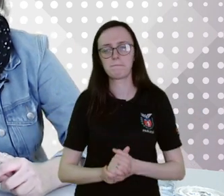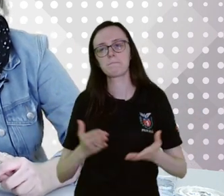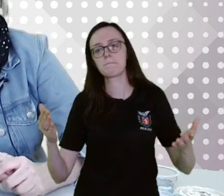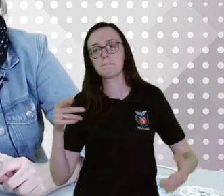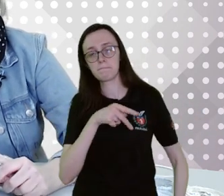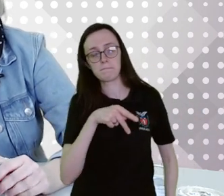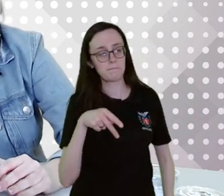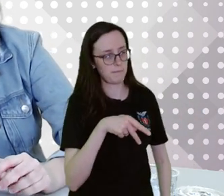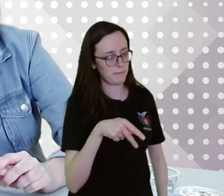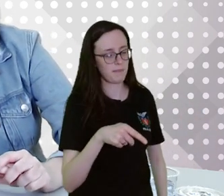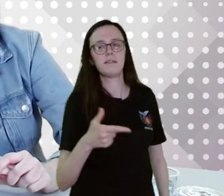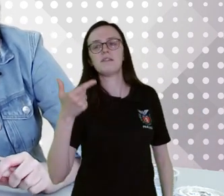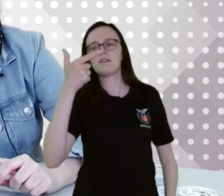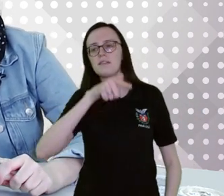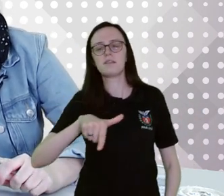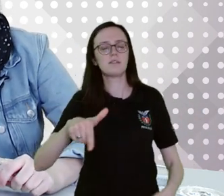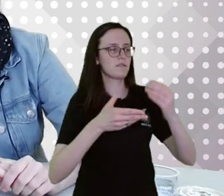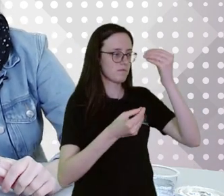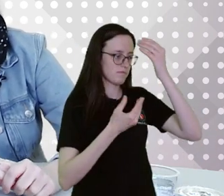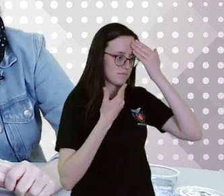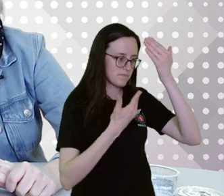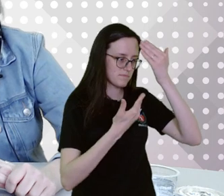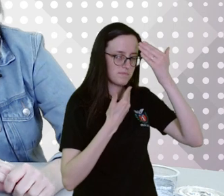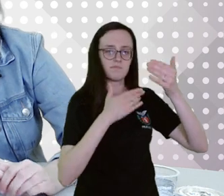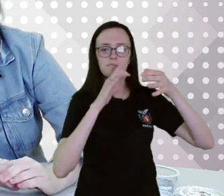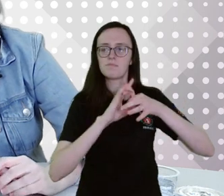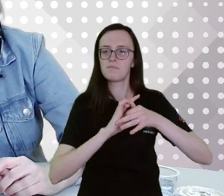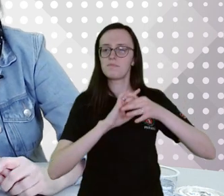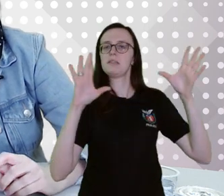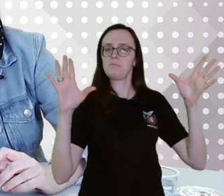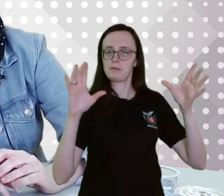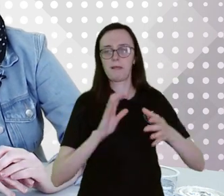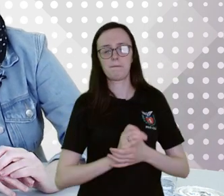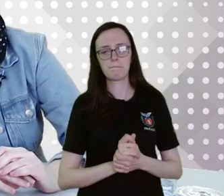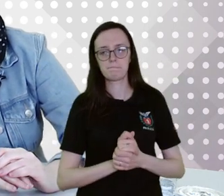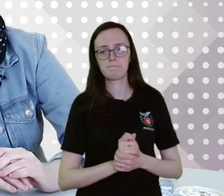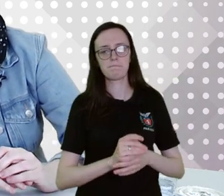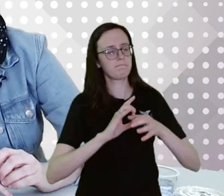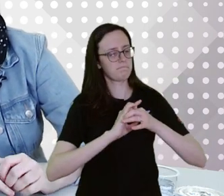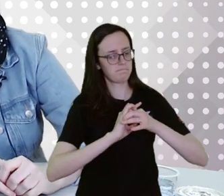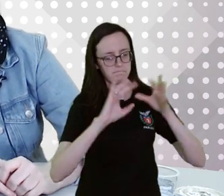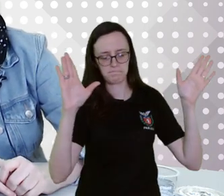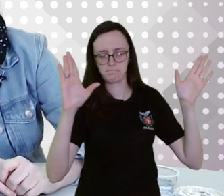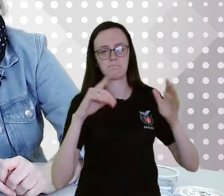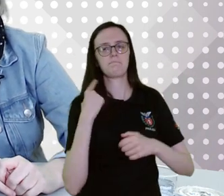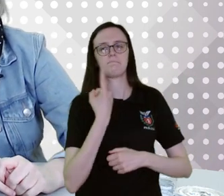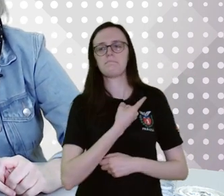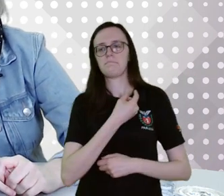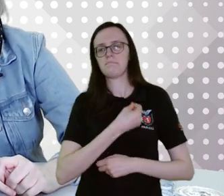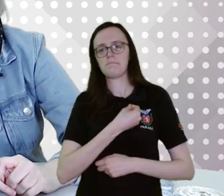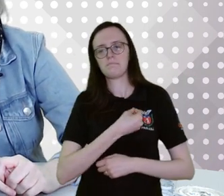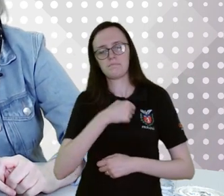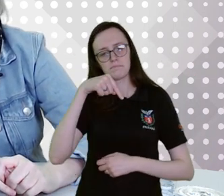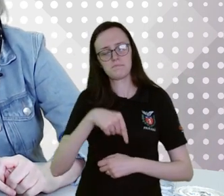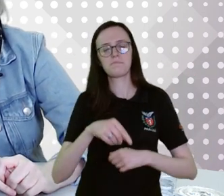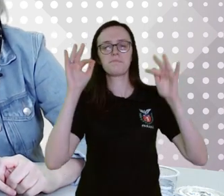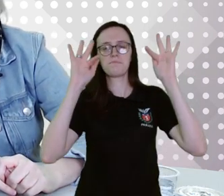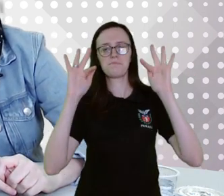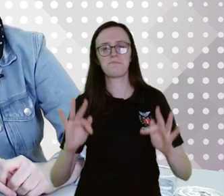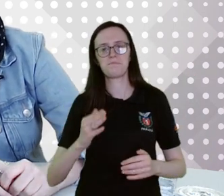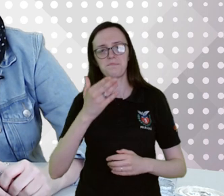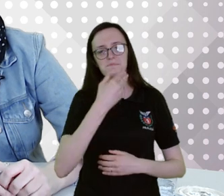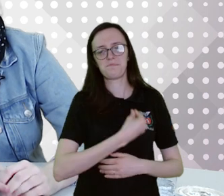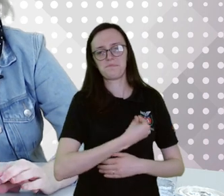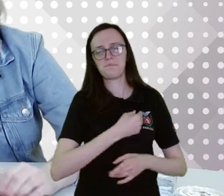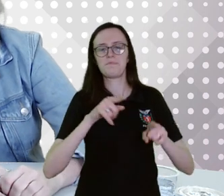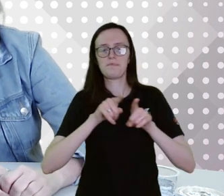professora Adriana, novamente, muito obrigada pela sua disponibilidade. Fique à vontade. Estamos aqui bem felizes com a sua